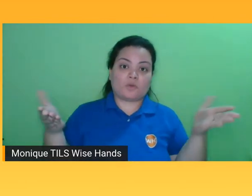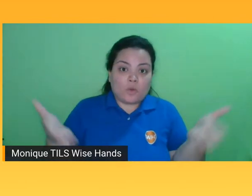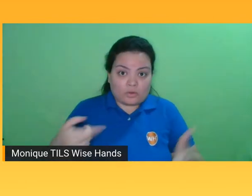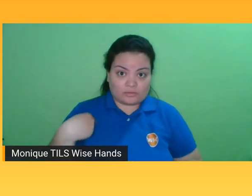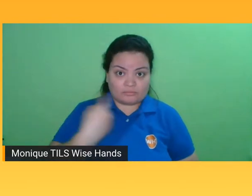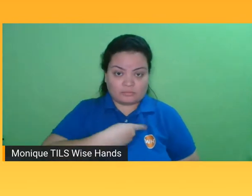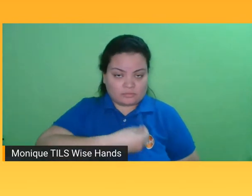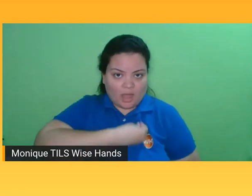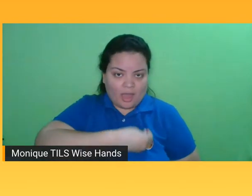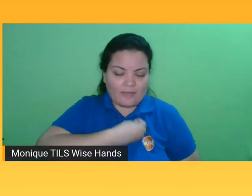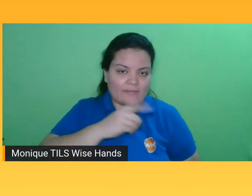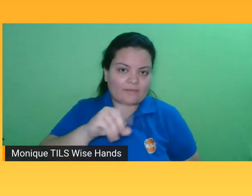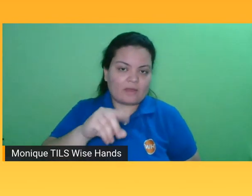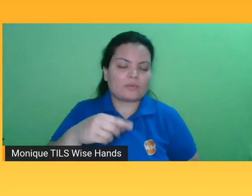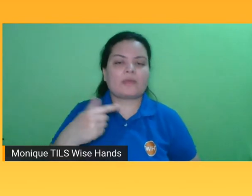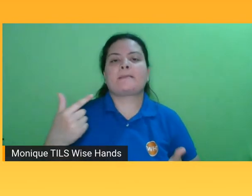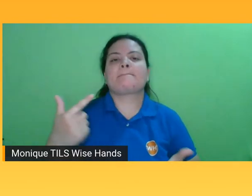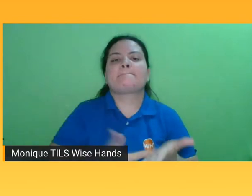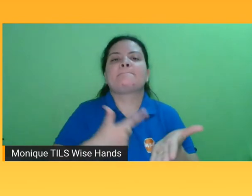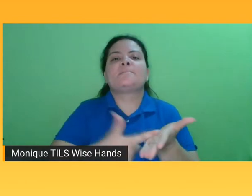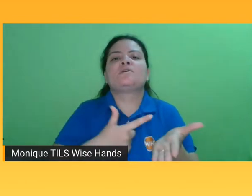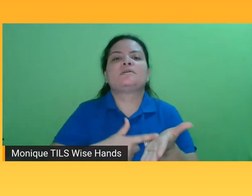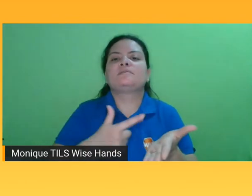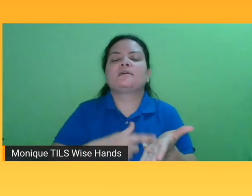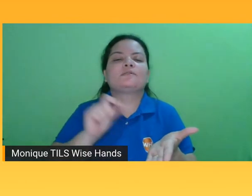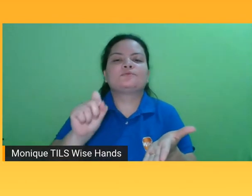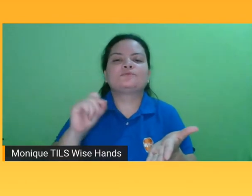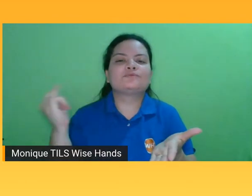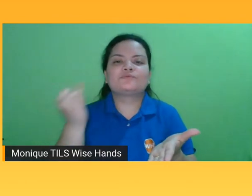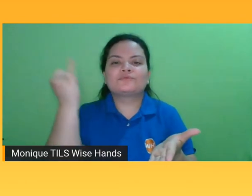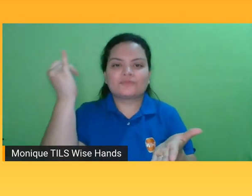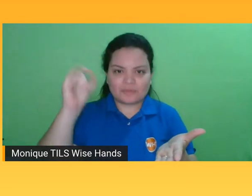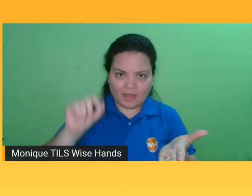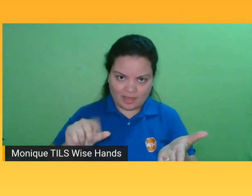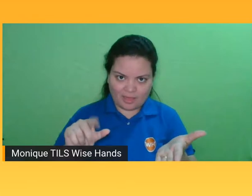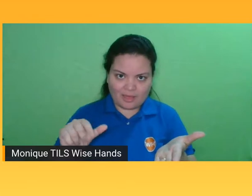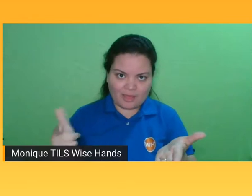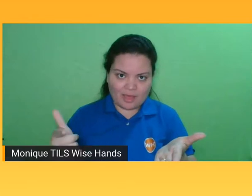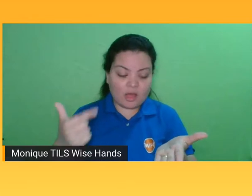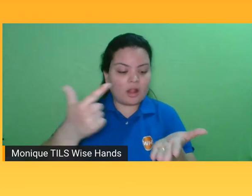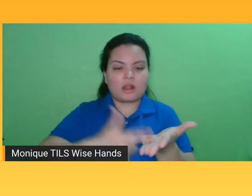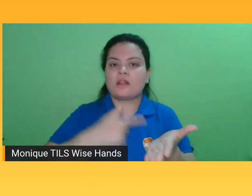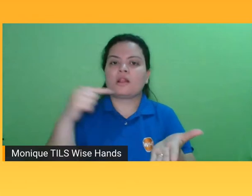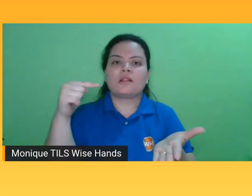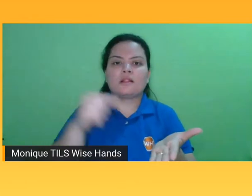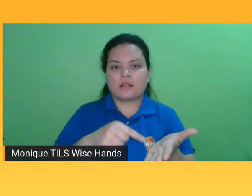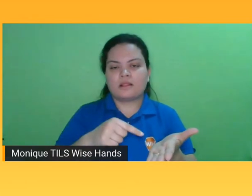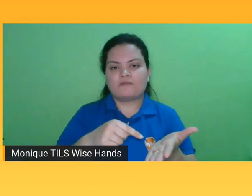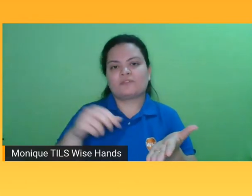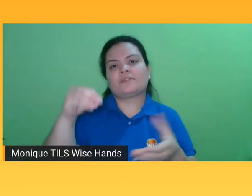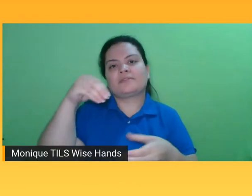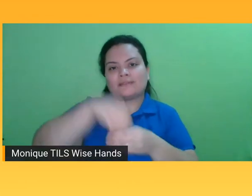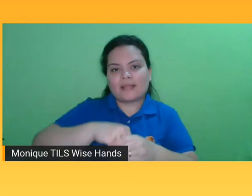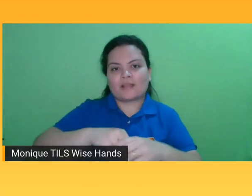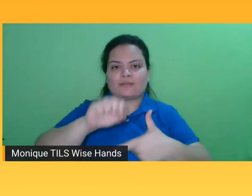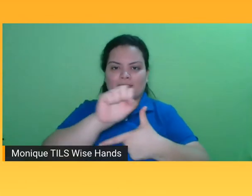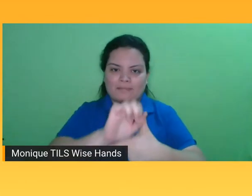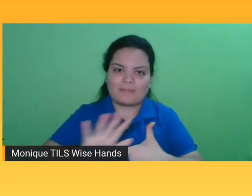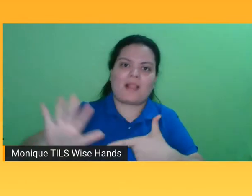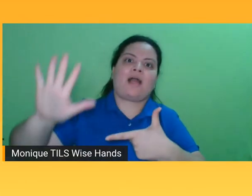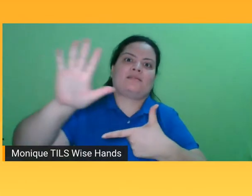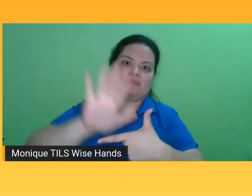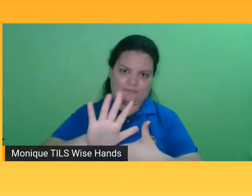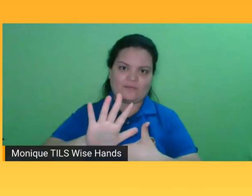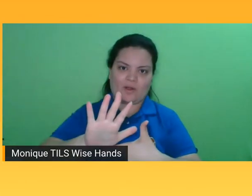ponto importante na história do livro, que é a questão da gente trabalhar do livro multiplataforma, né? Então,